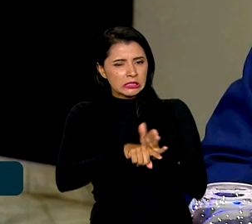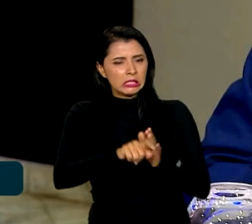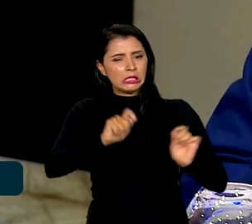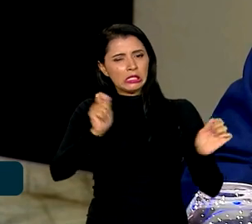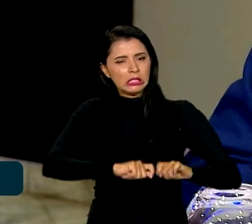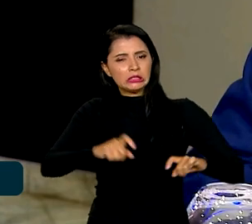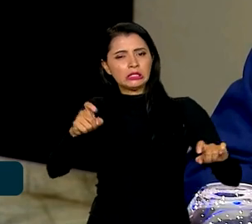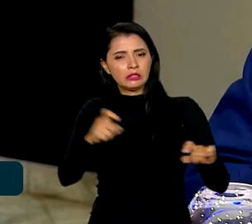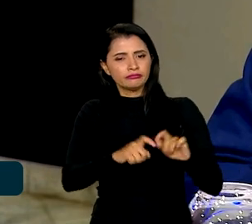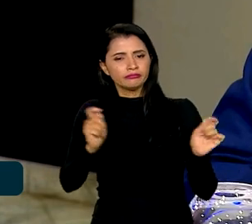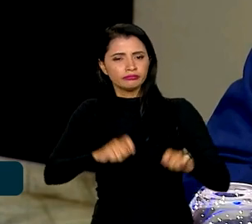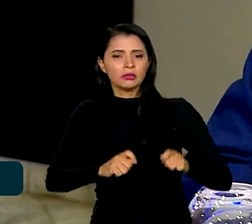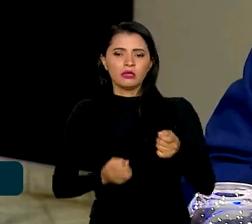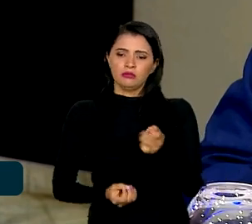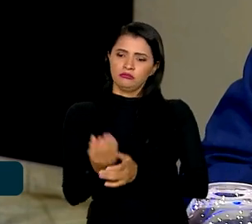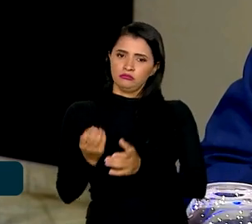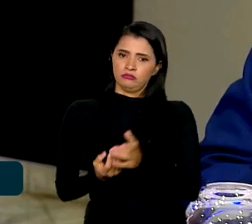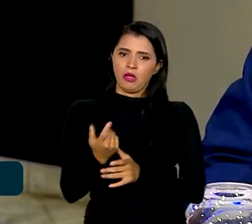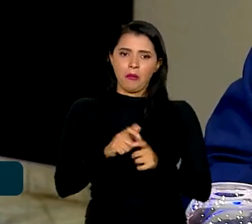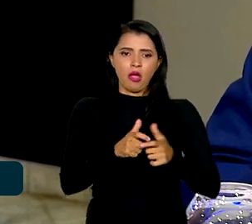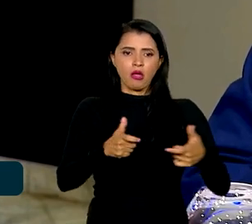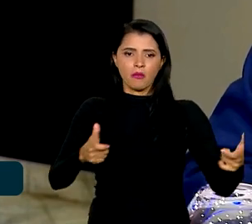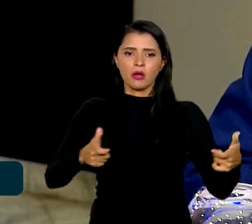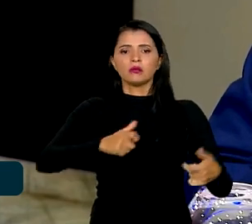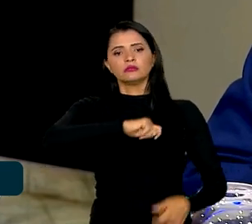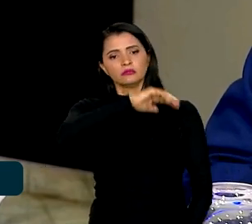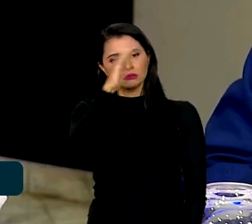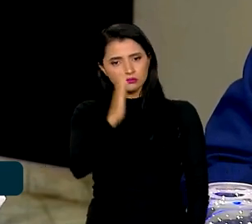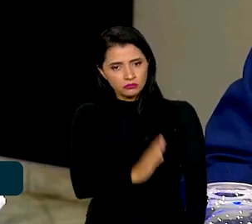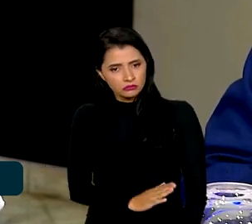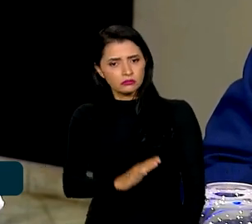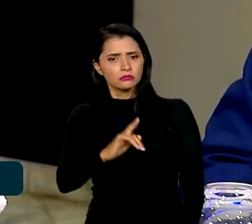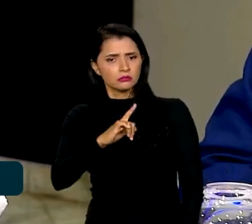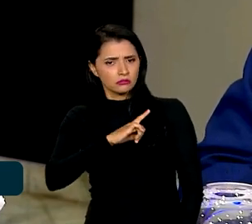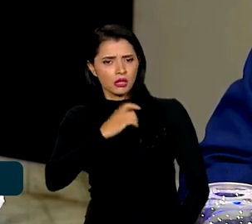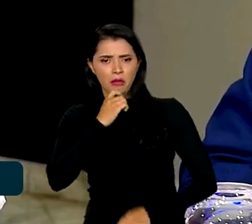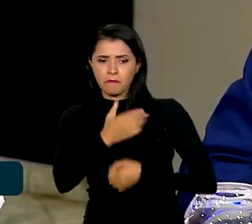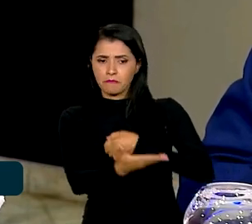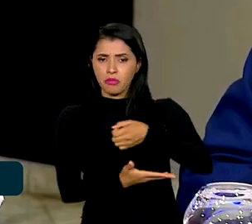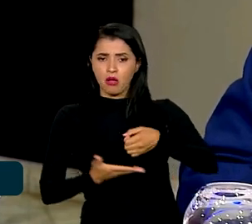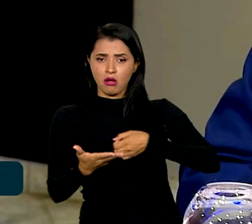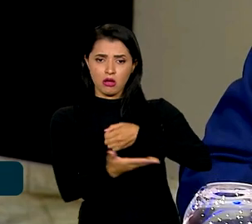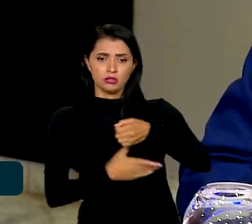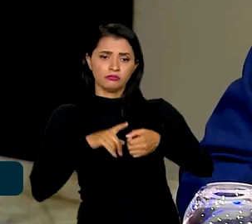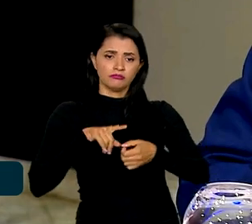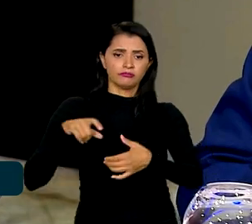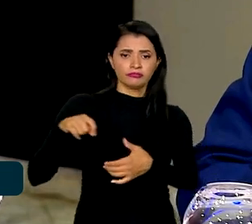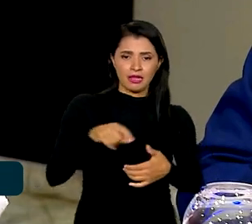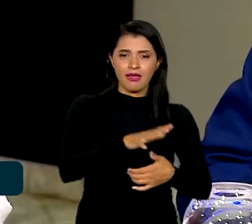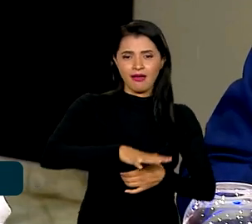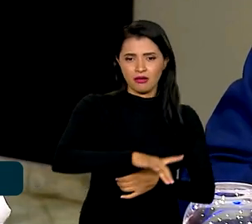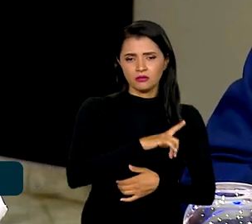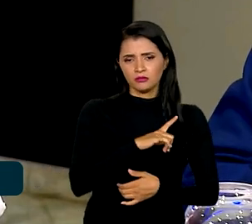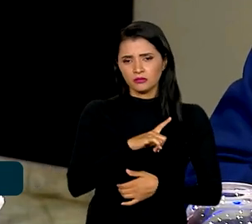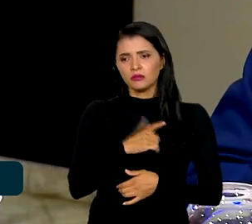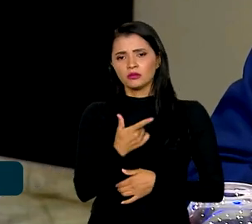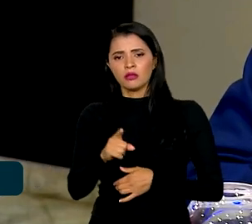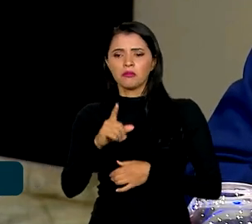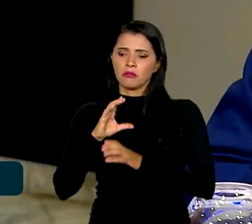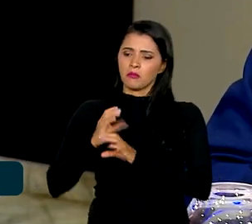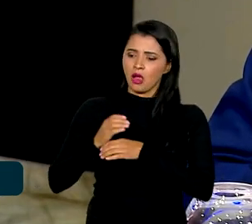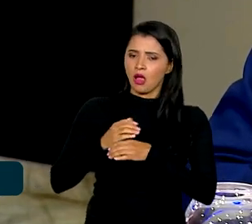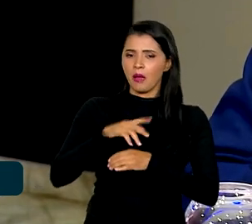de produzir em escala, que o Brasil tem uma boa base para a produção nessa área, em